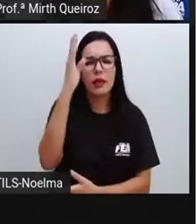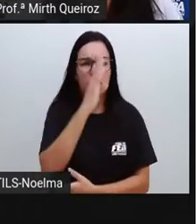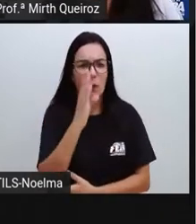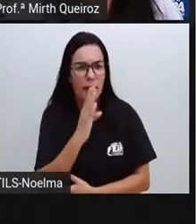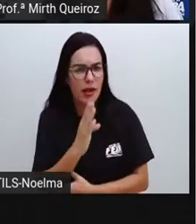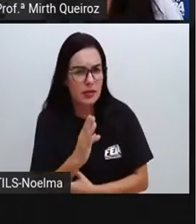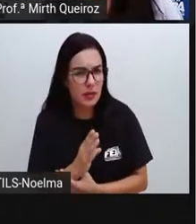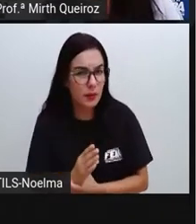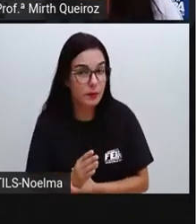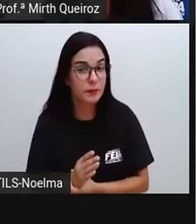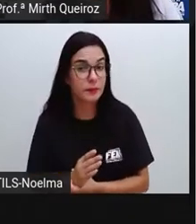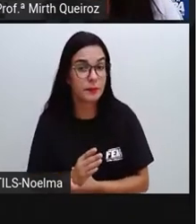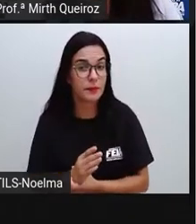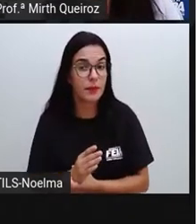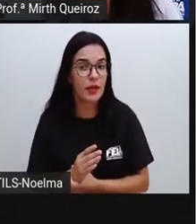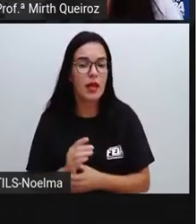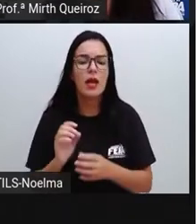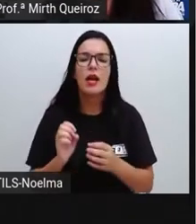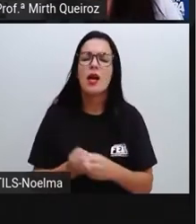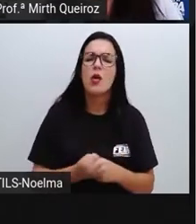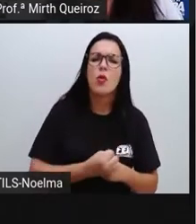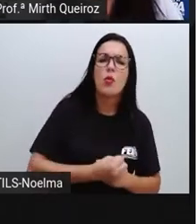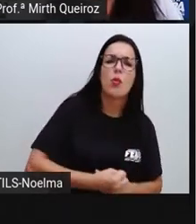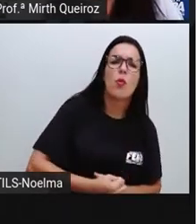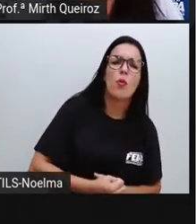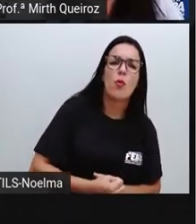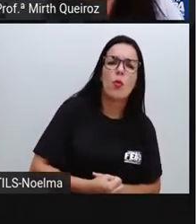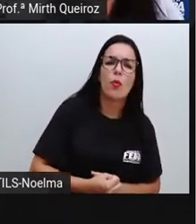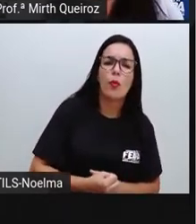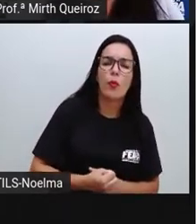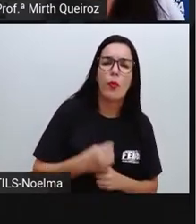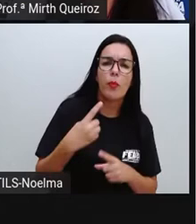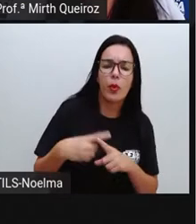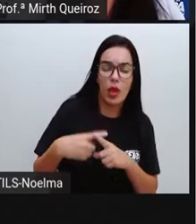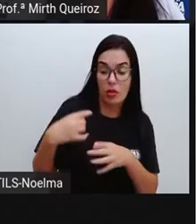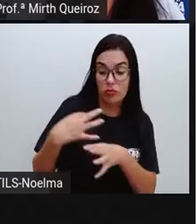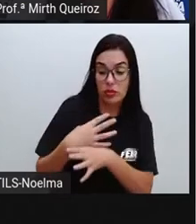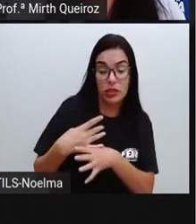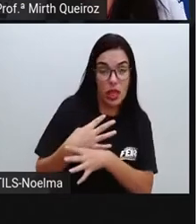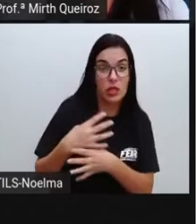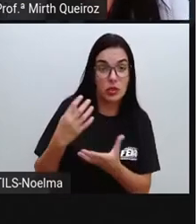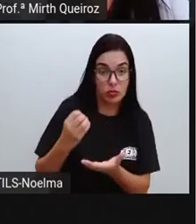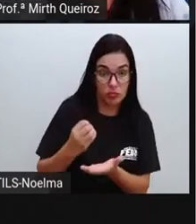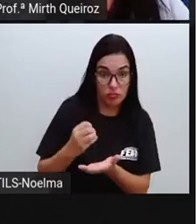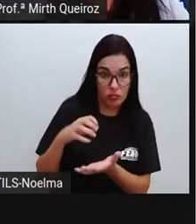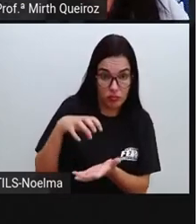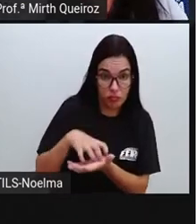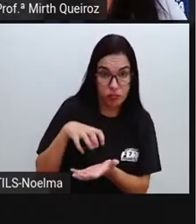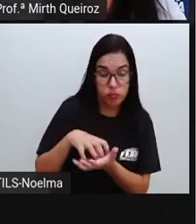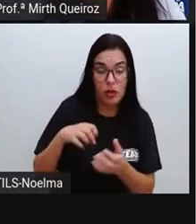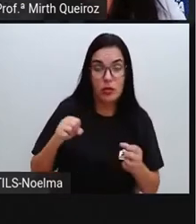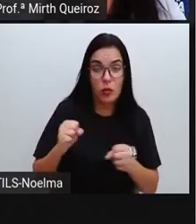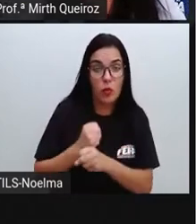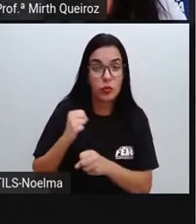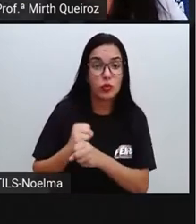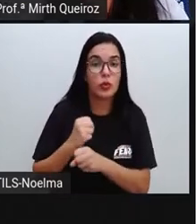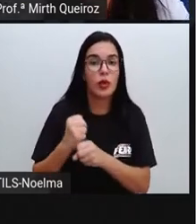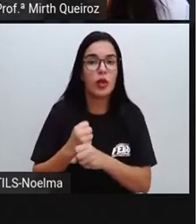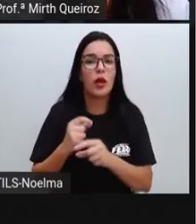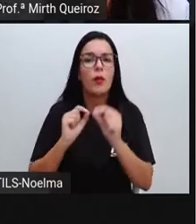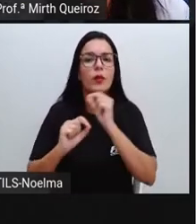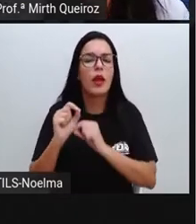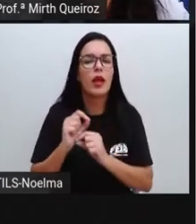no Brasil? A urbanização é quando pessoas, né? Se